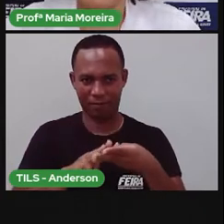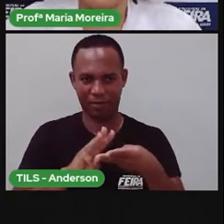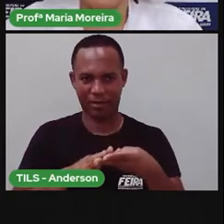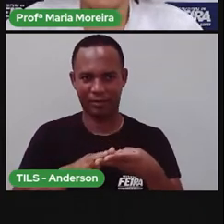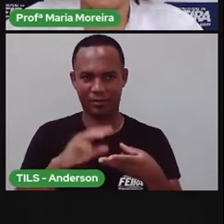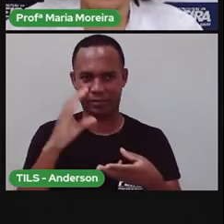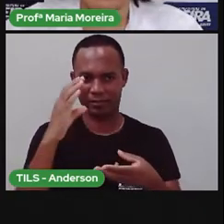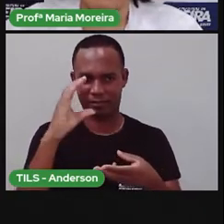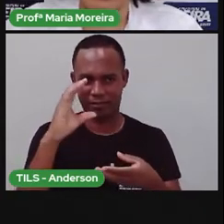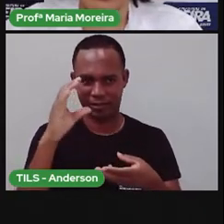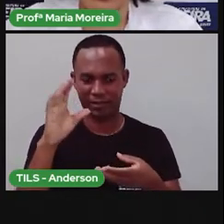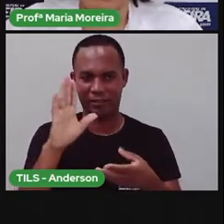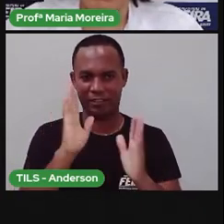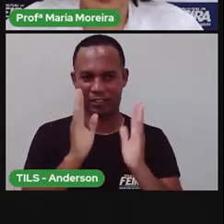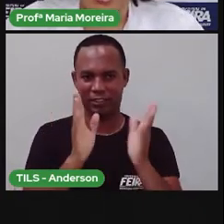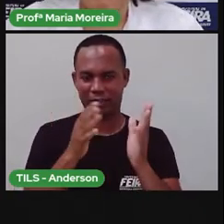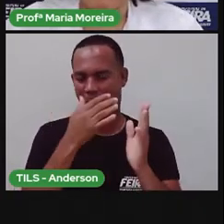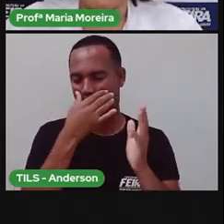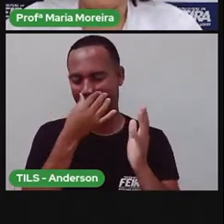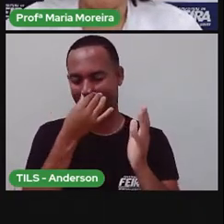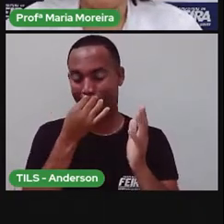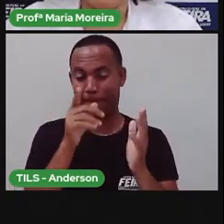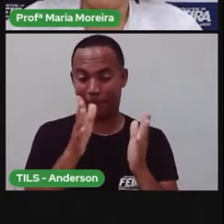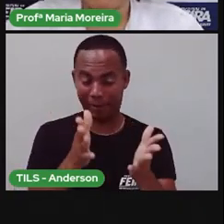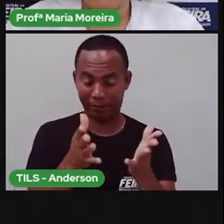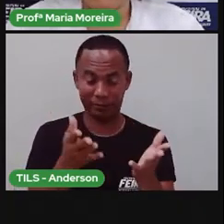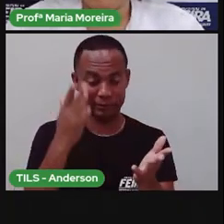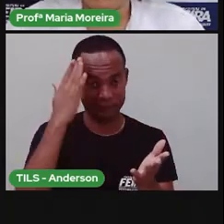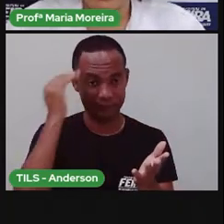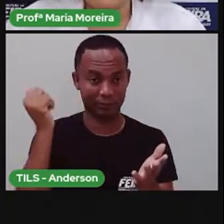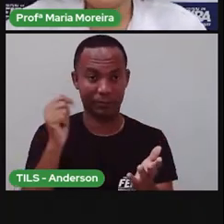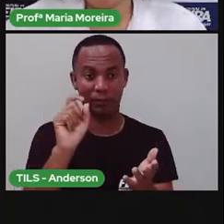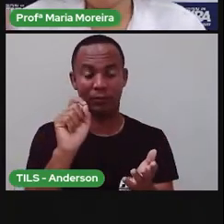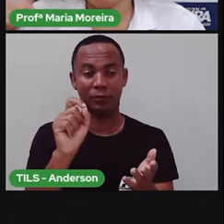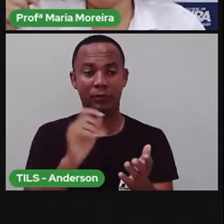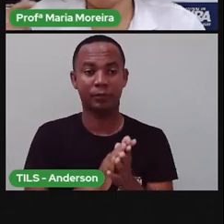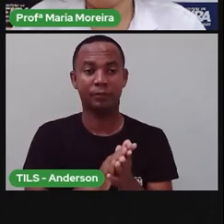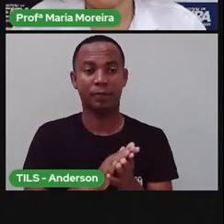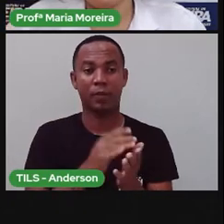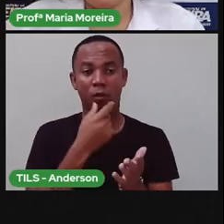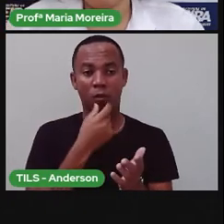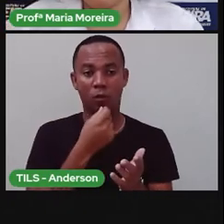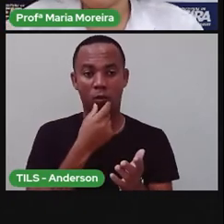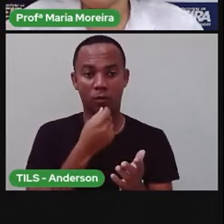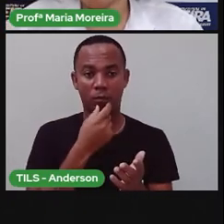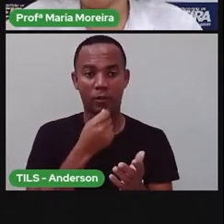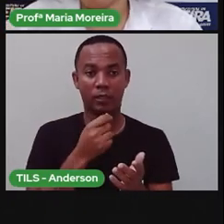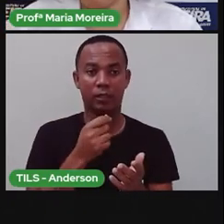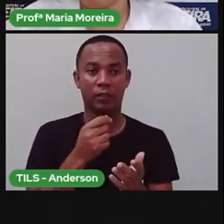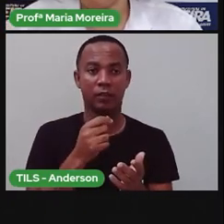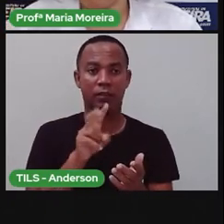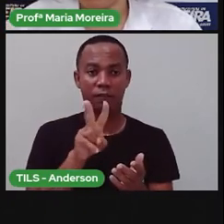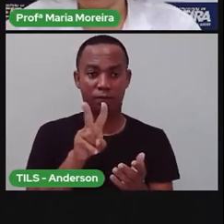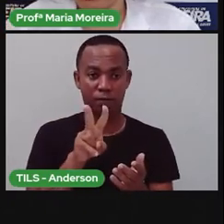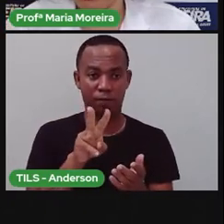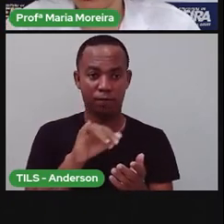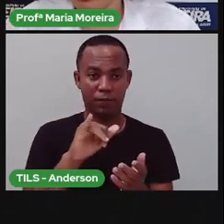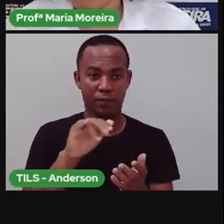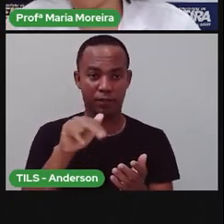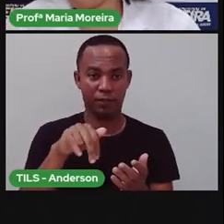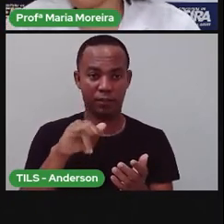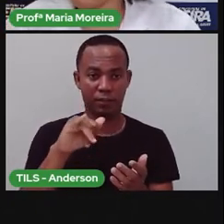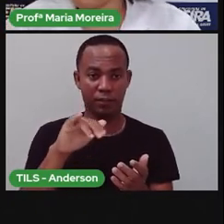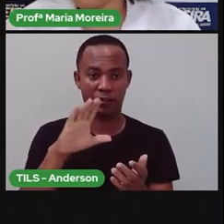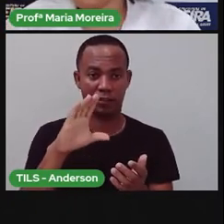ciências na natureza. A Pró quer saber o seguinte. Se Vinícius de Moraes, ele estivesse vivo hoje,